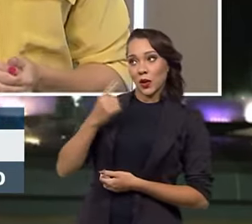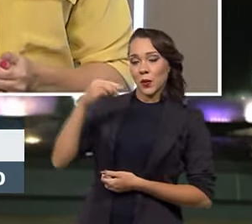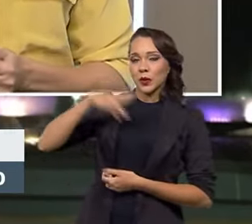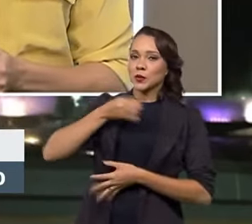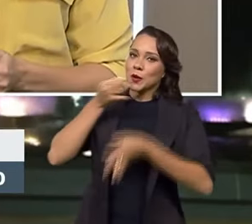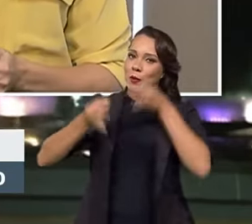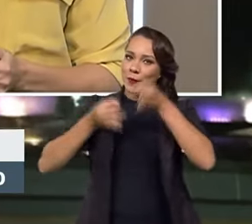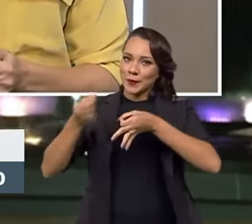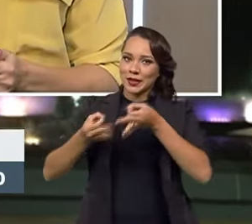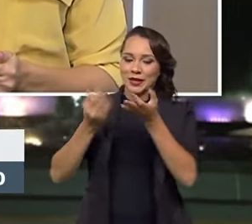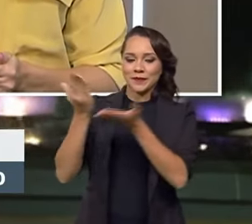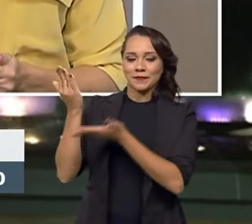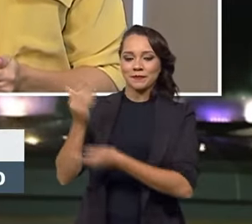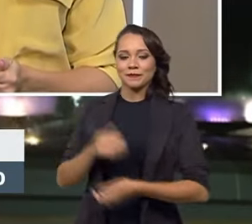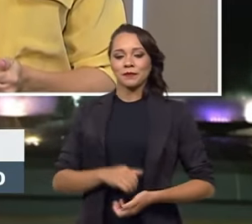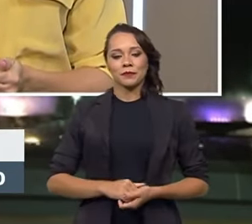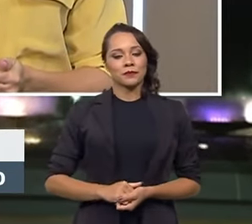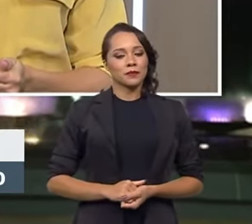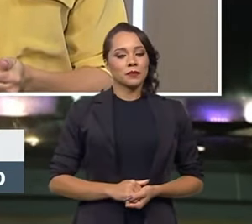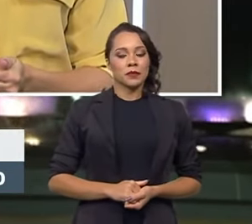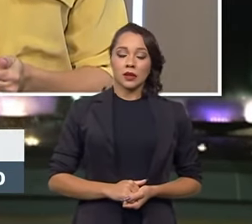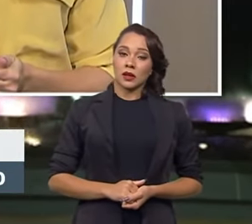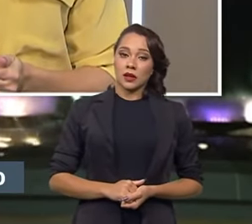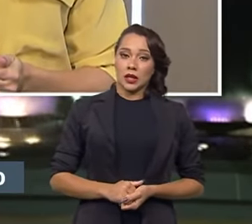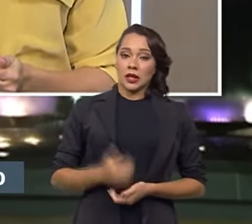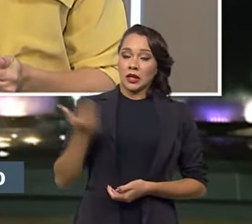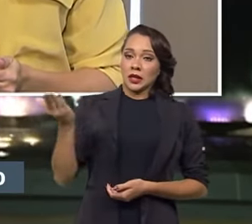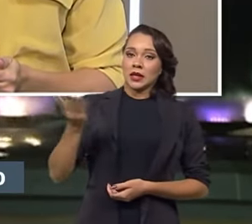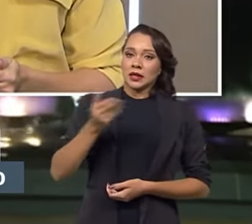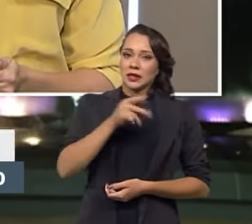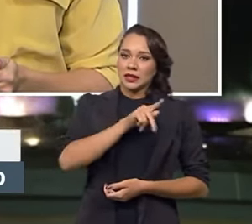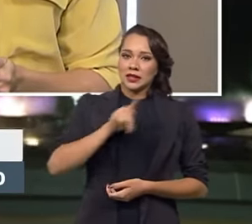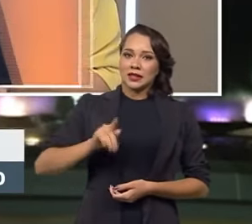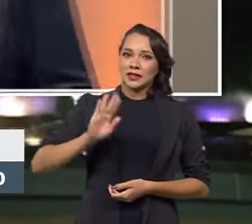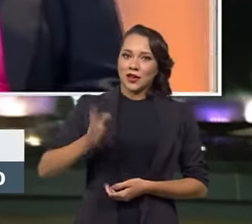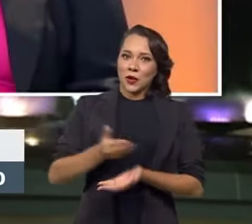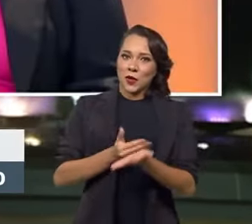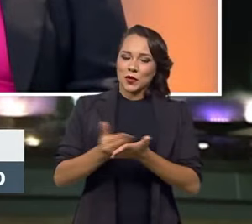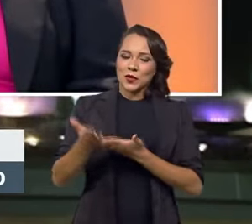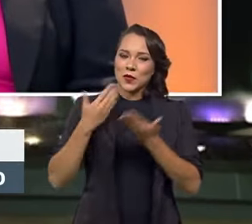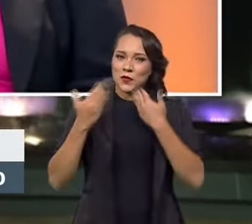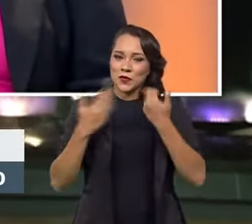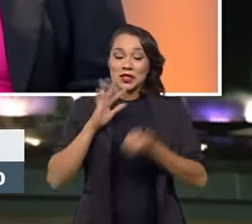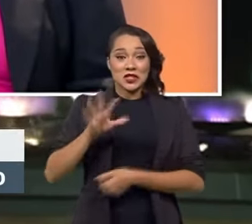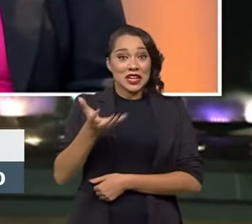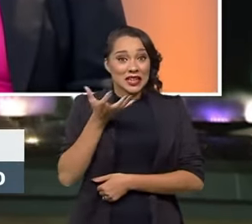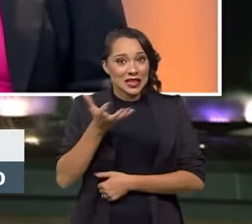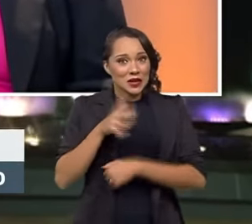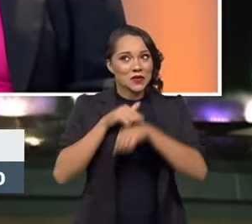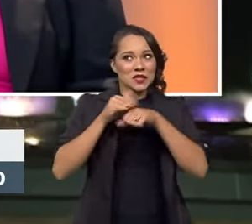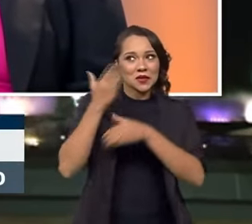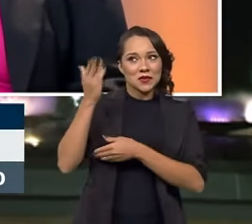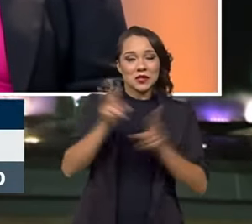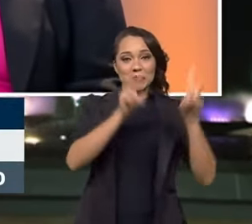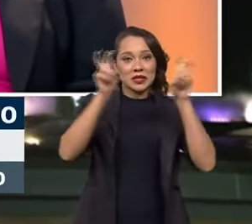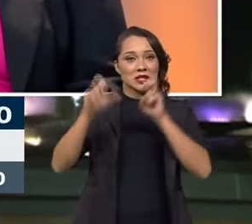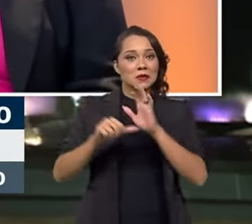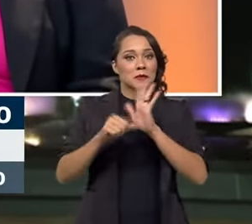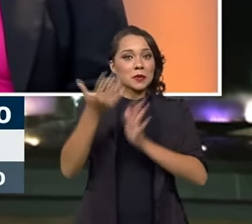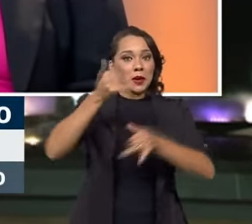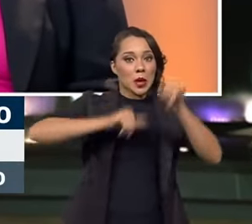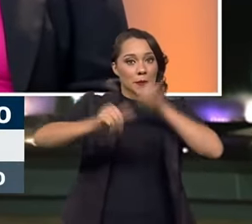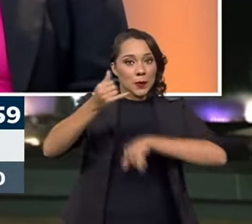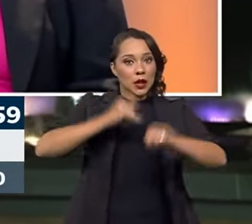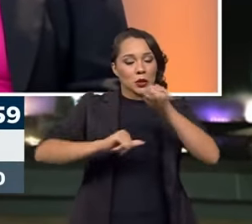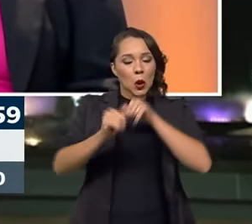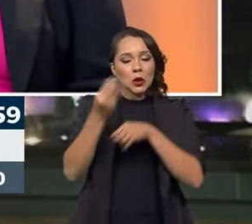comentar as palavras do nosso convidado. Olha, presidente, o senhor aproveitou e o senhor iniciou uma conversa que eu já queria até falar com o senhor sobre esse primeiro laboratório